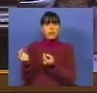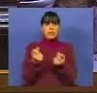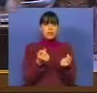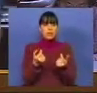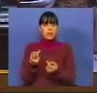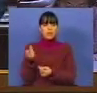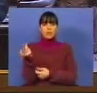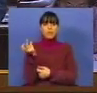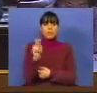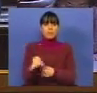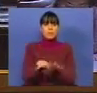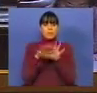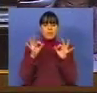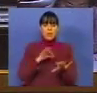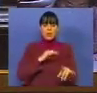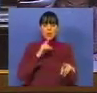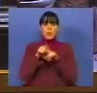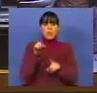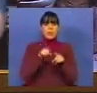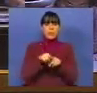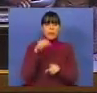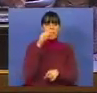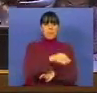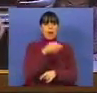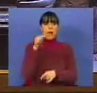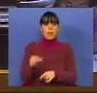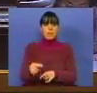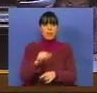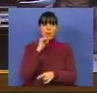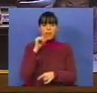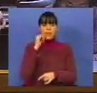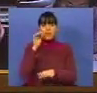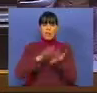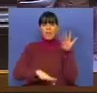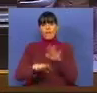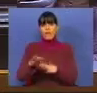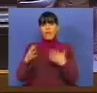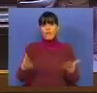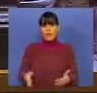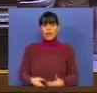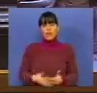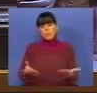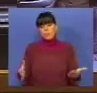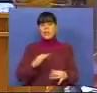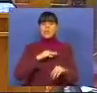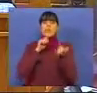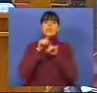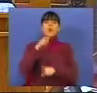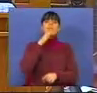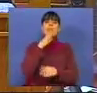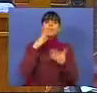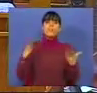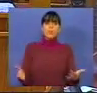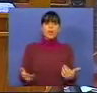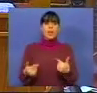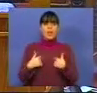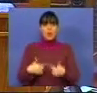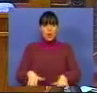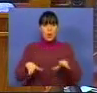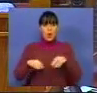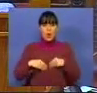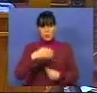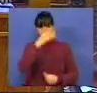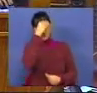aos episódios que ali o Sr. Deputado Paulo Portas também costuma utilizar. Sr. Deputado, eu não aceito